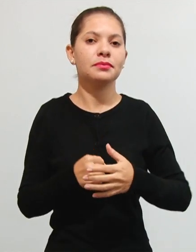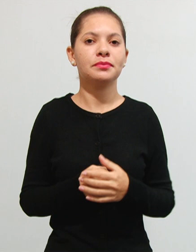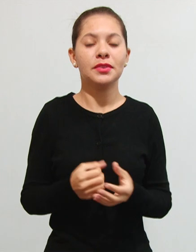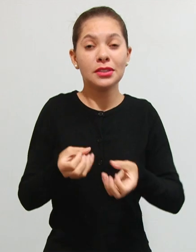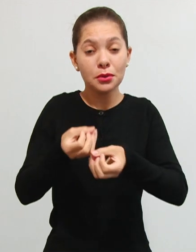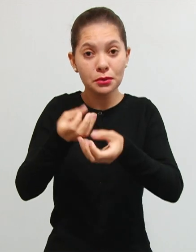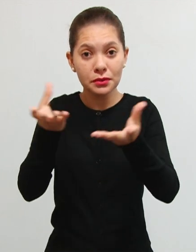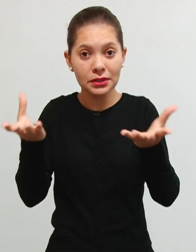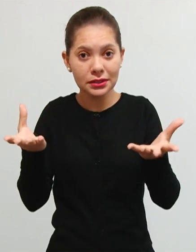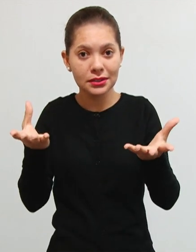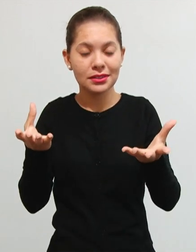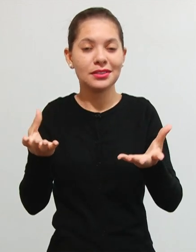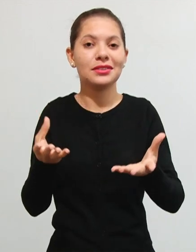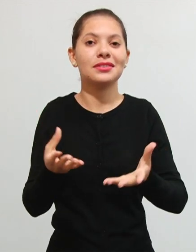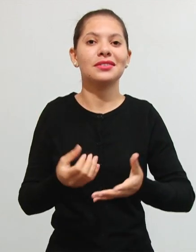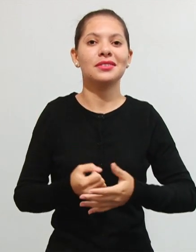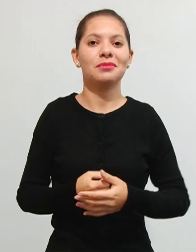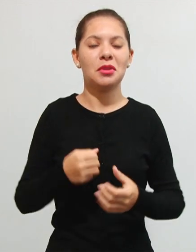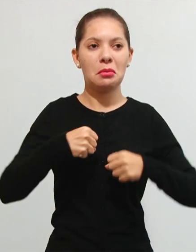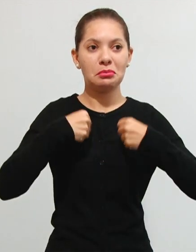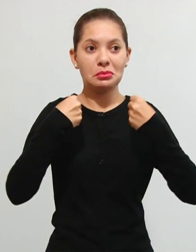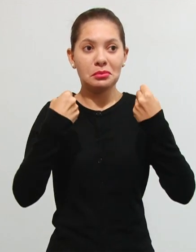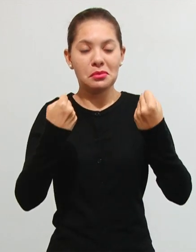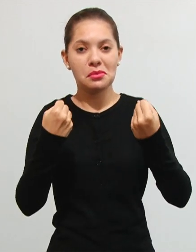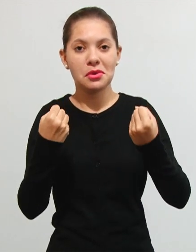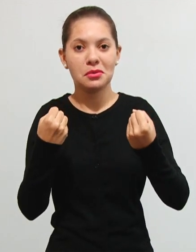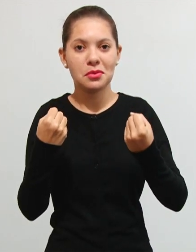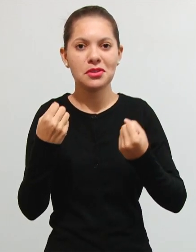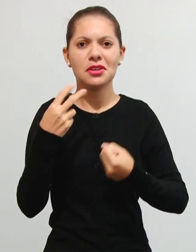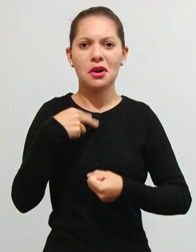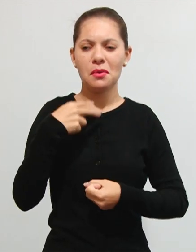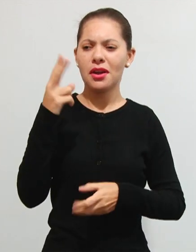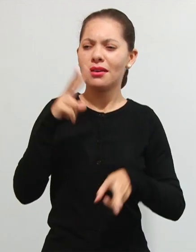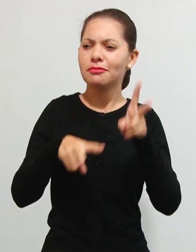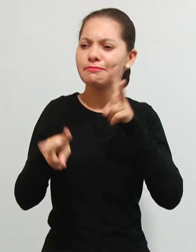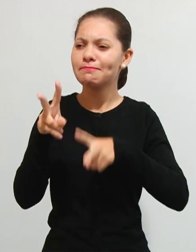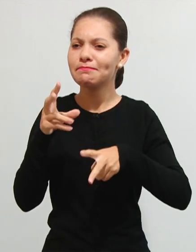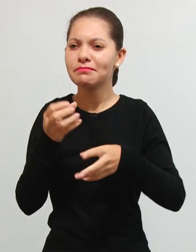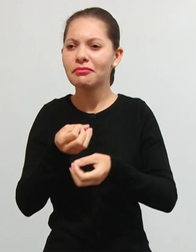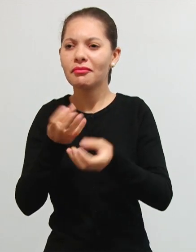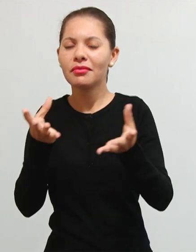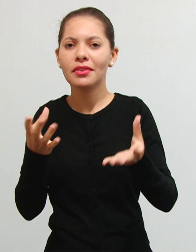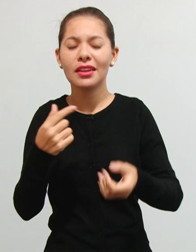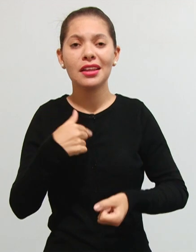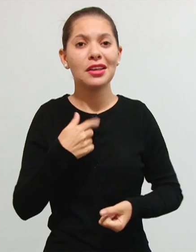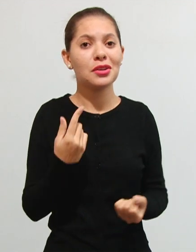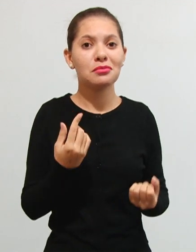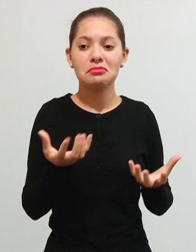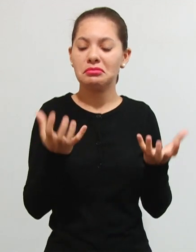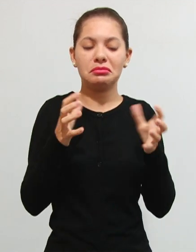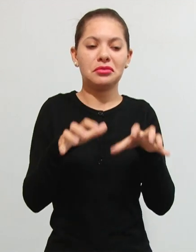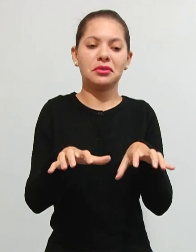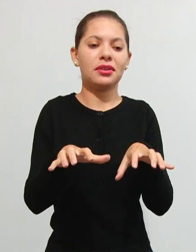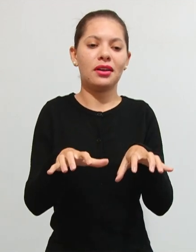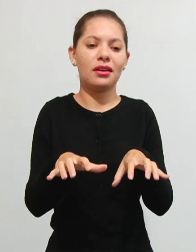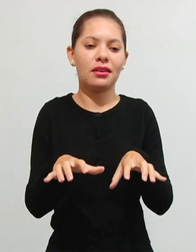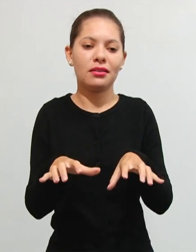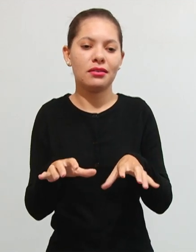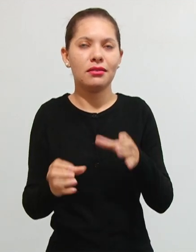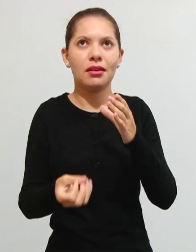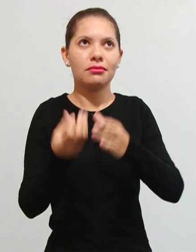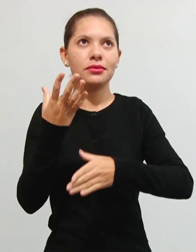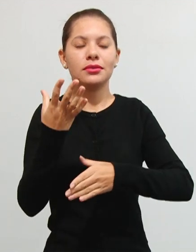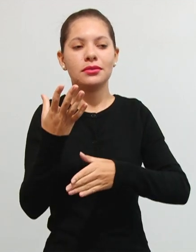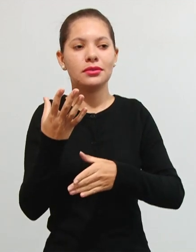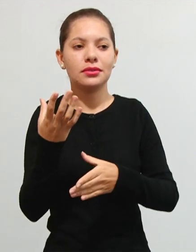está sendo posto à minha disposição e eu não utilizei porque eu não quis ou porque eu não produzi